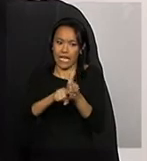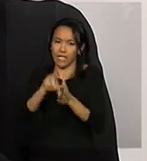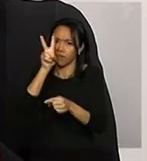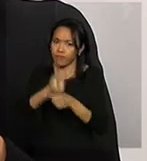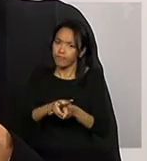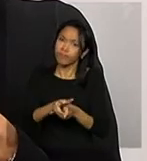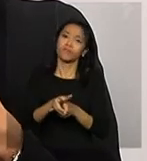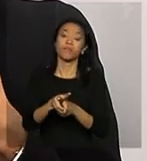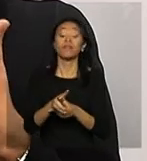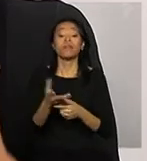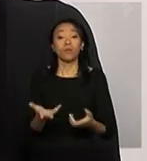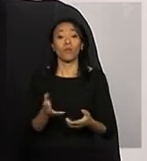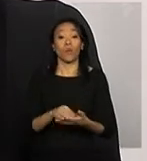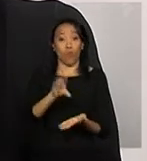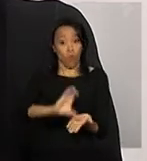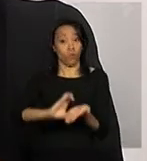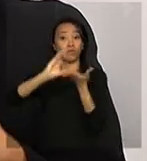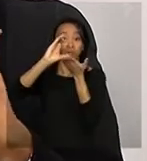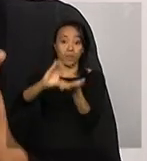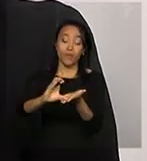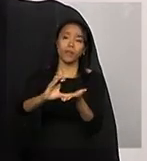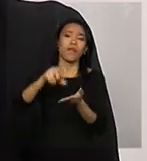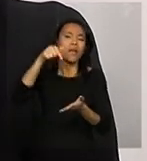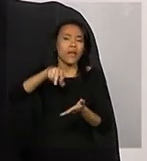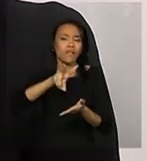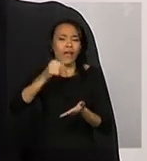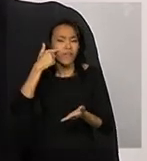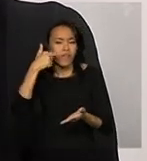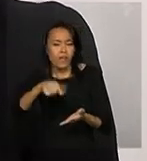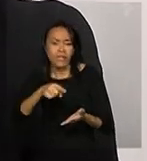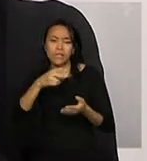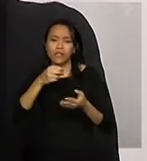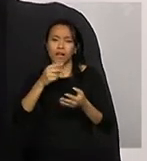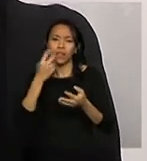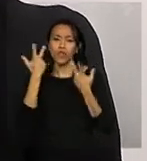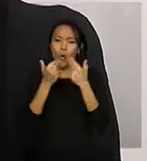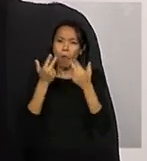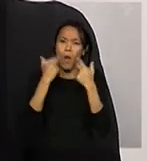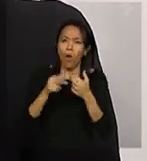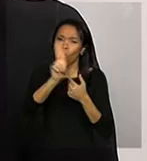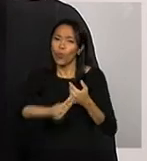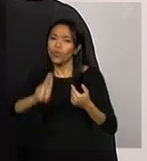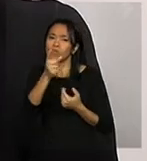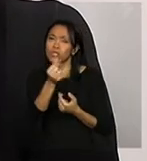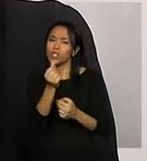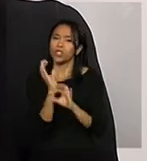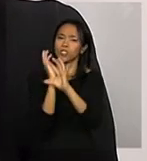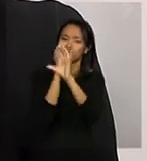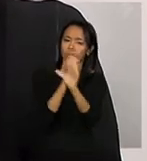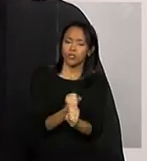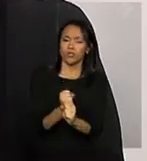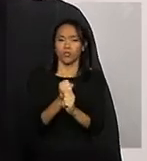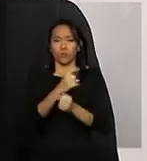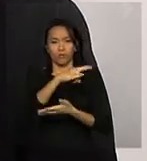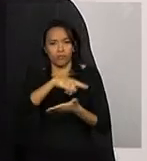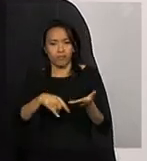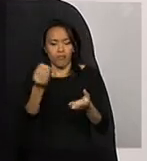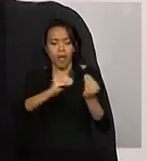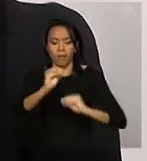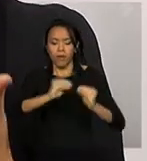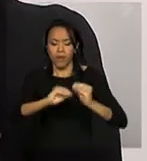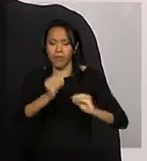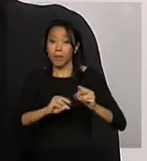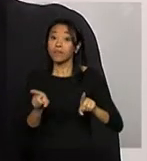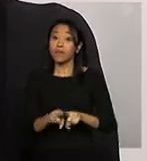verificar a normalidade dessas contas, através do parecer no demonstrativo, verificar,